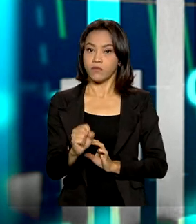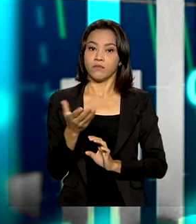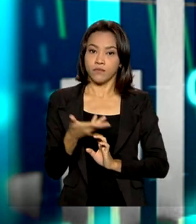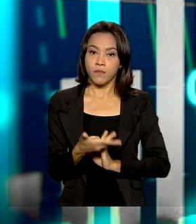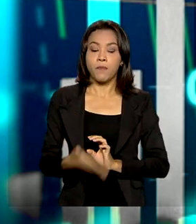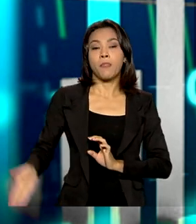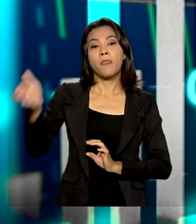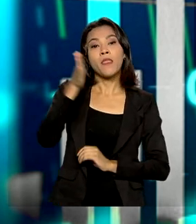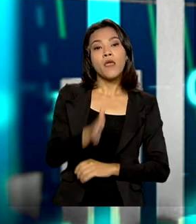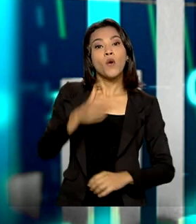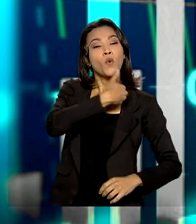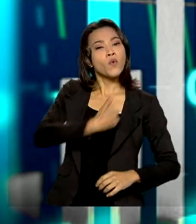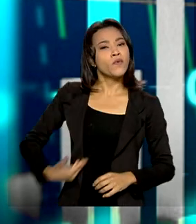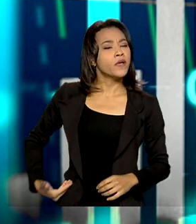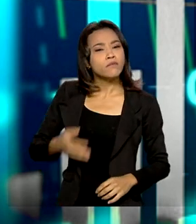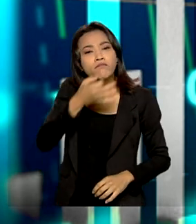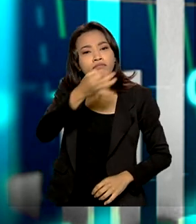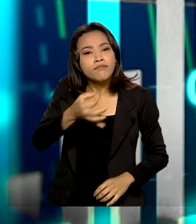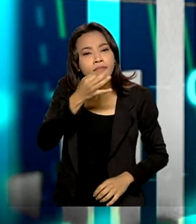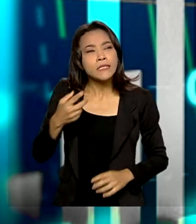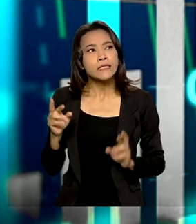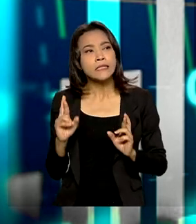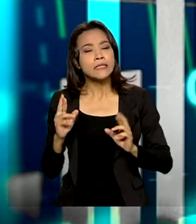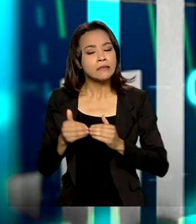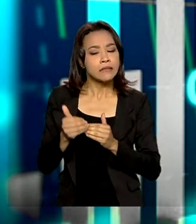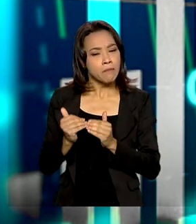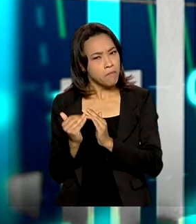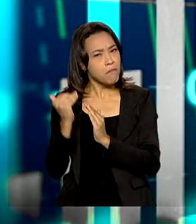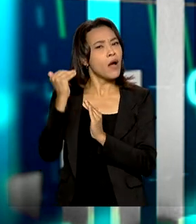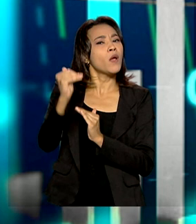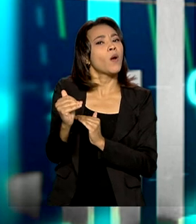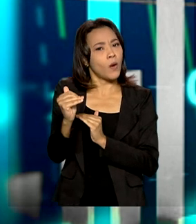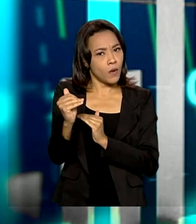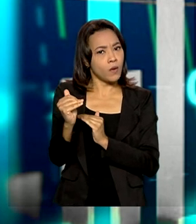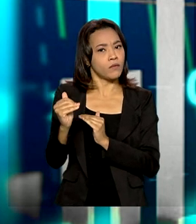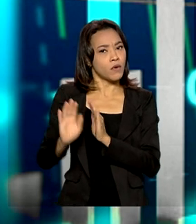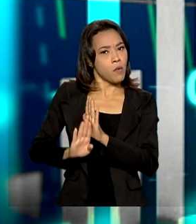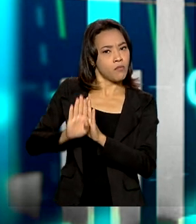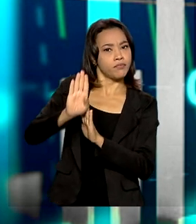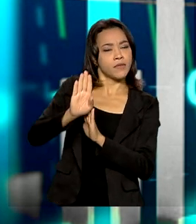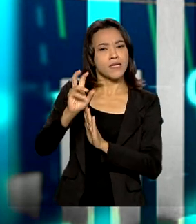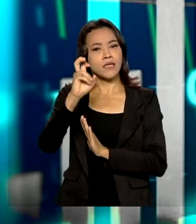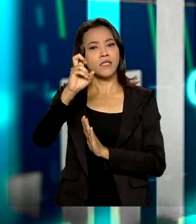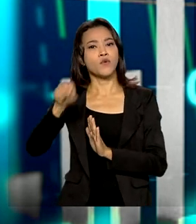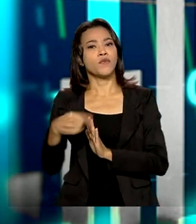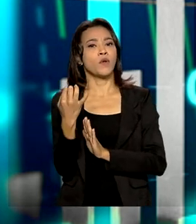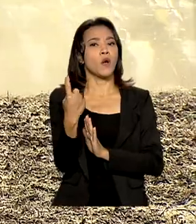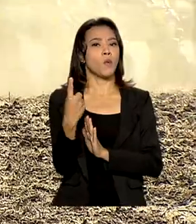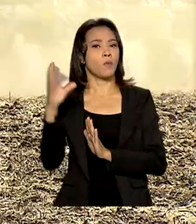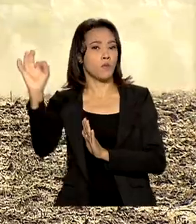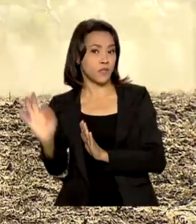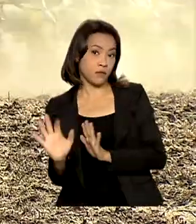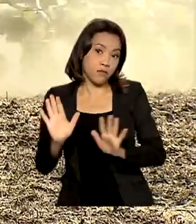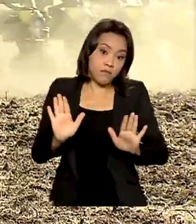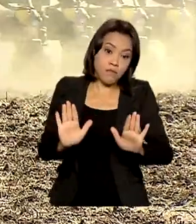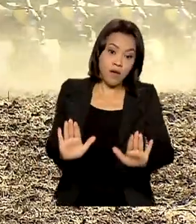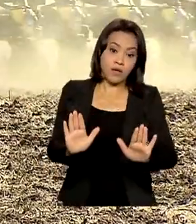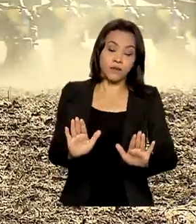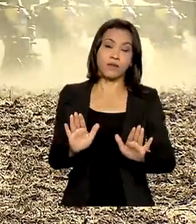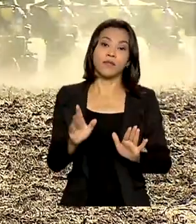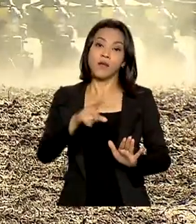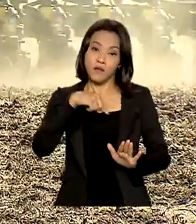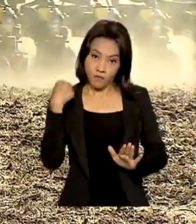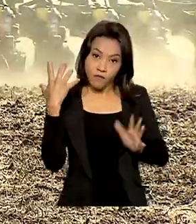Já o governo tinha a expectativa de um crescimento um pouco maior, que ele talvez chegasse a 5,1%. No entanto, nós